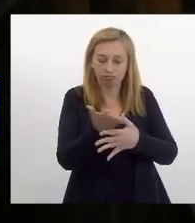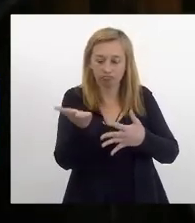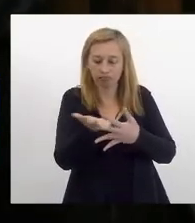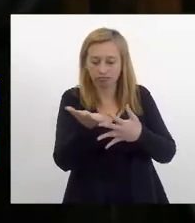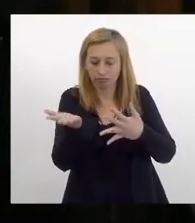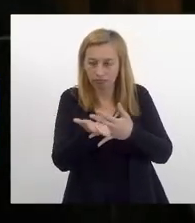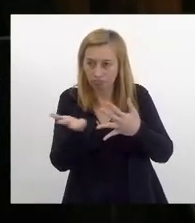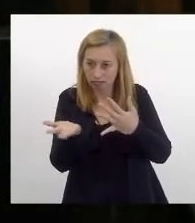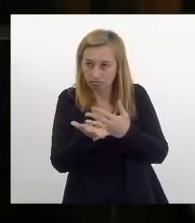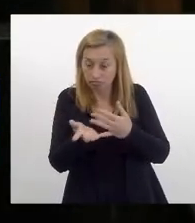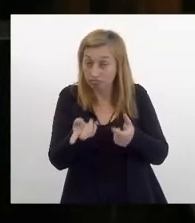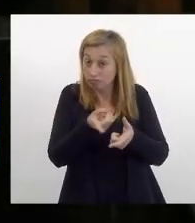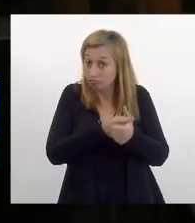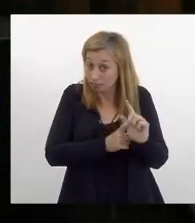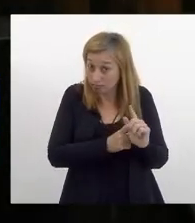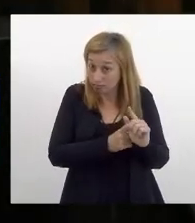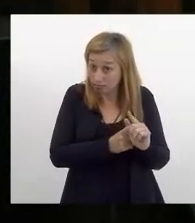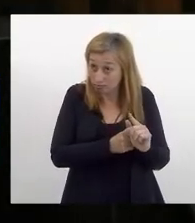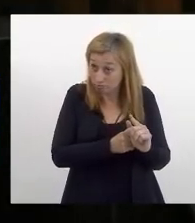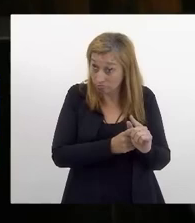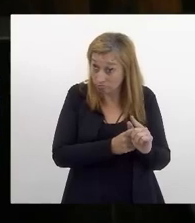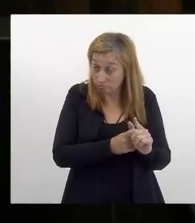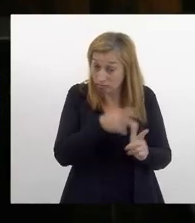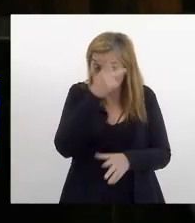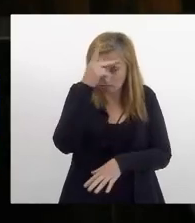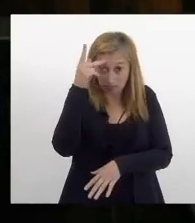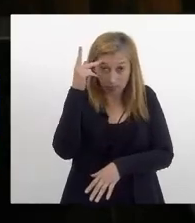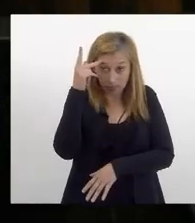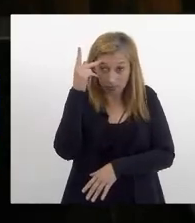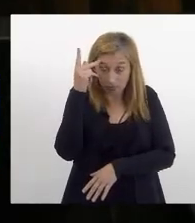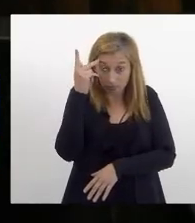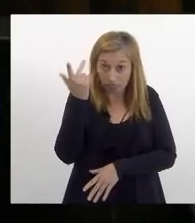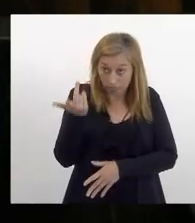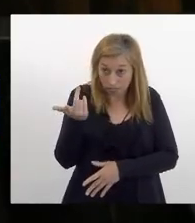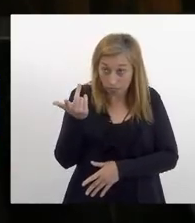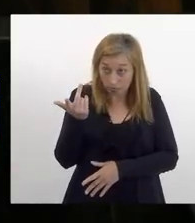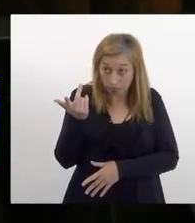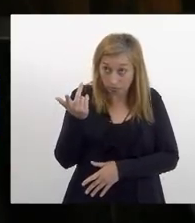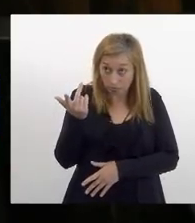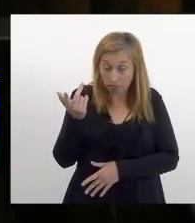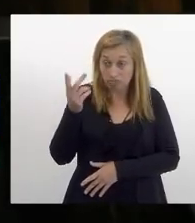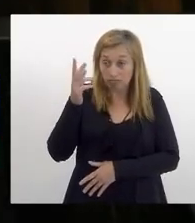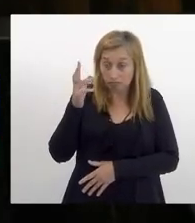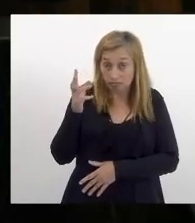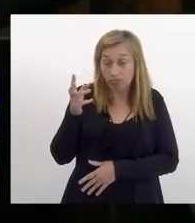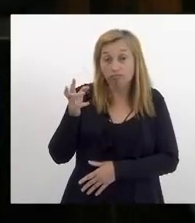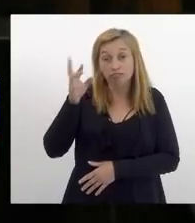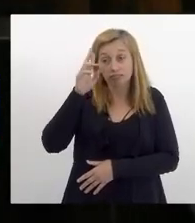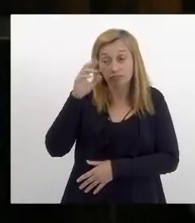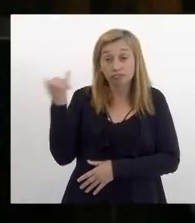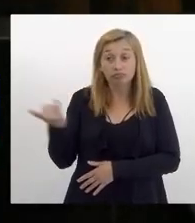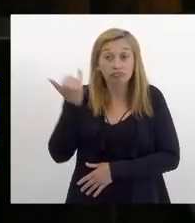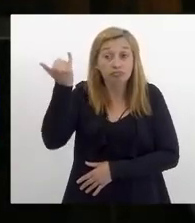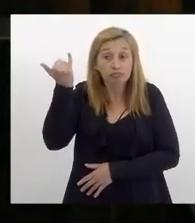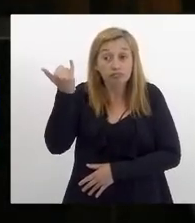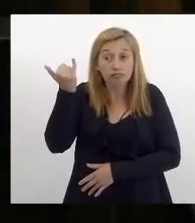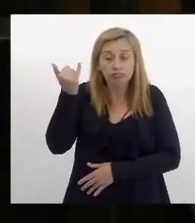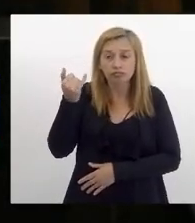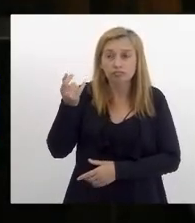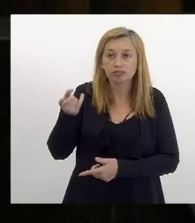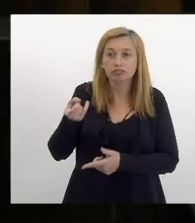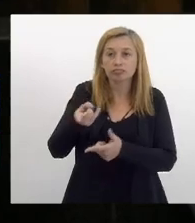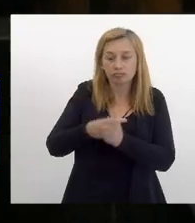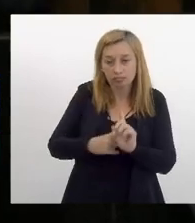dívidas de pessoas jurídicas devedoras de CMS é justo